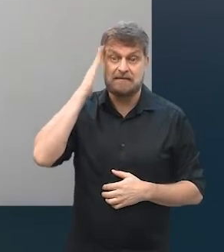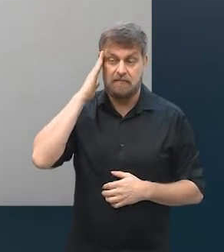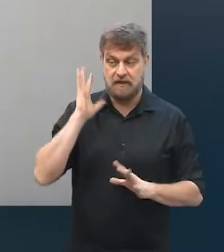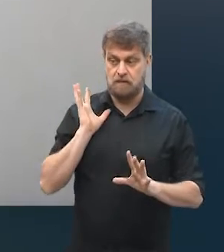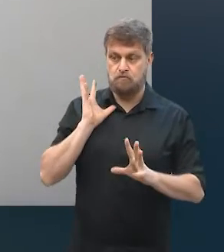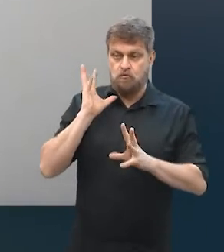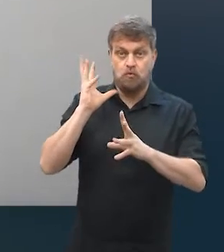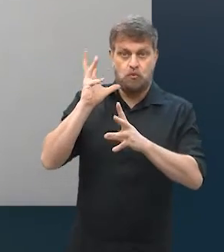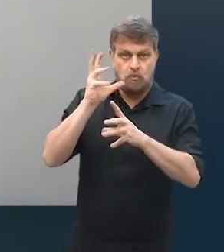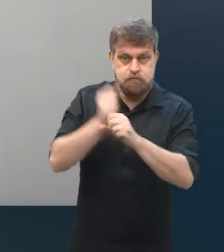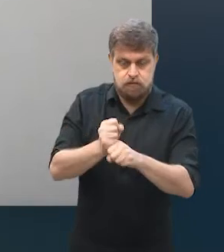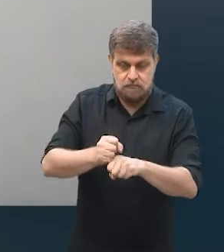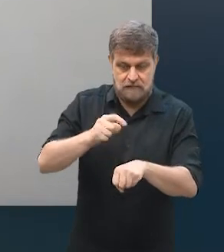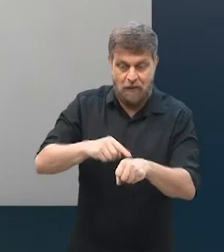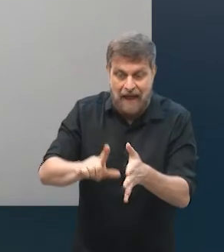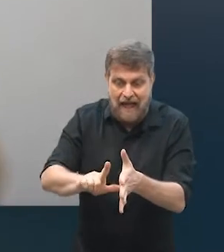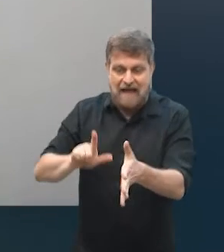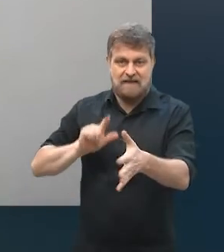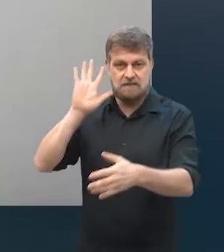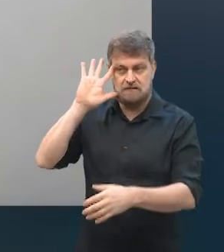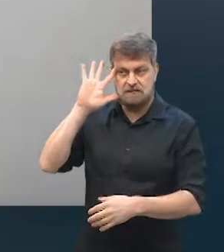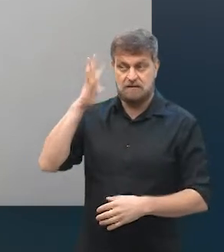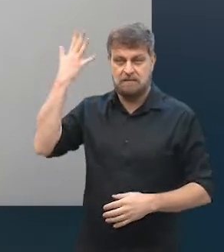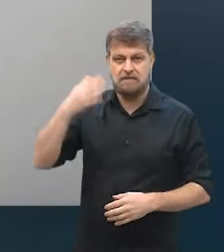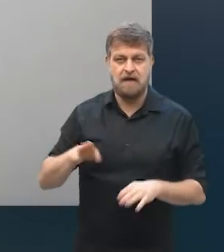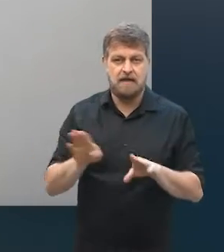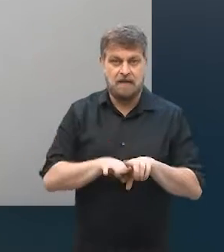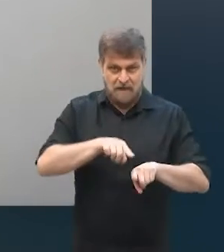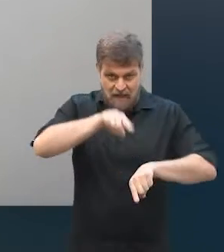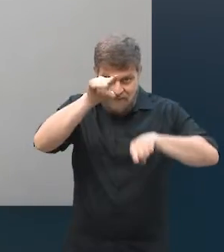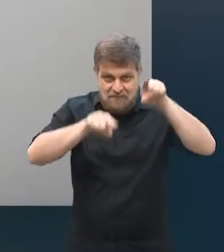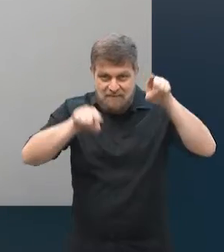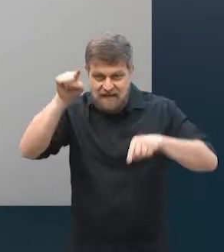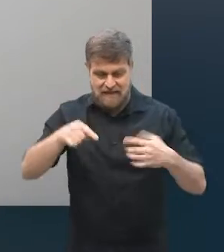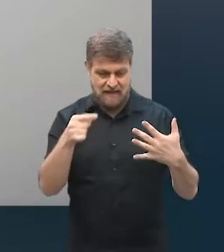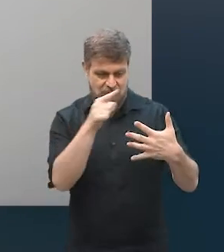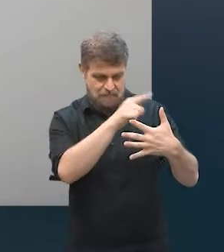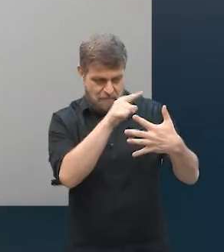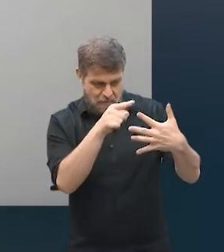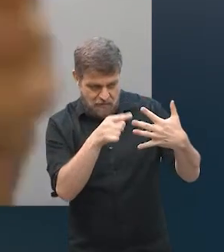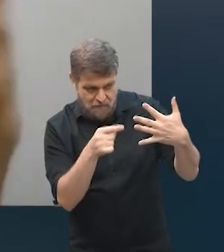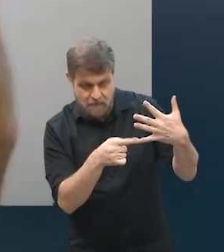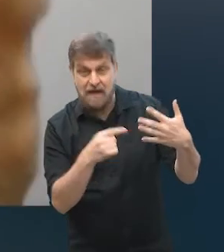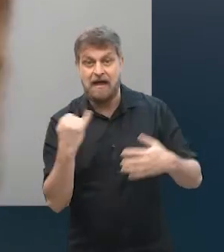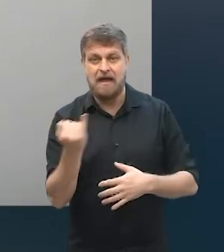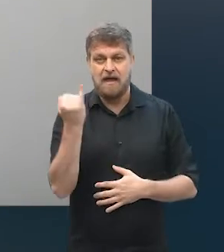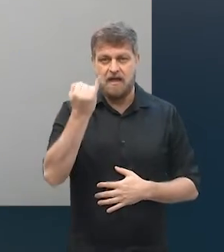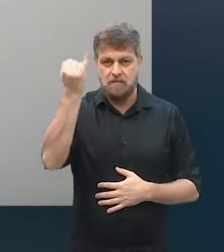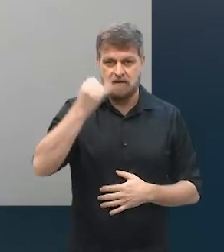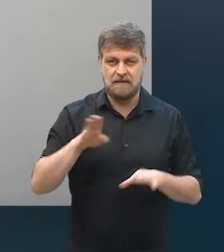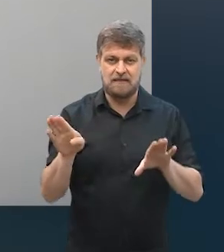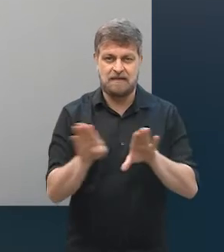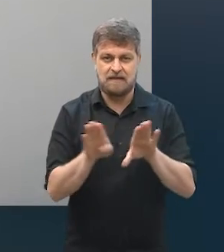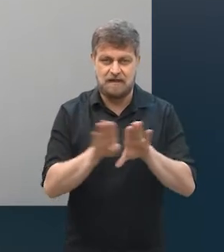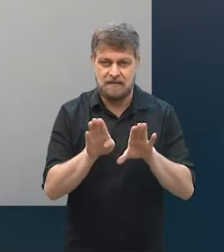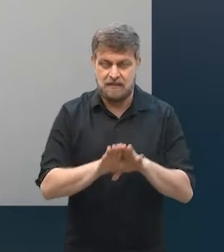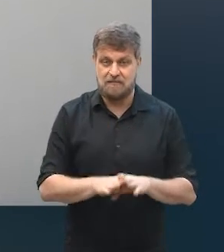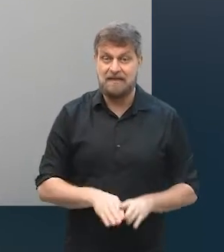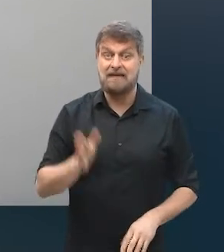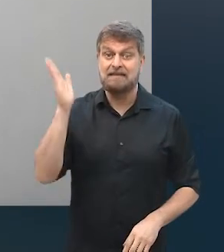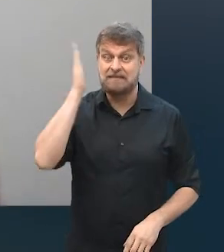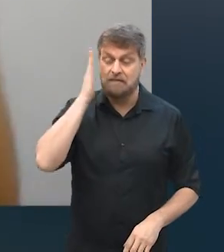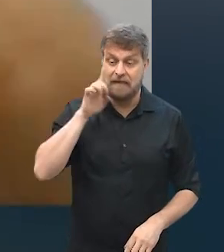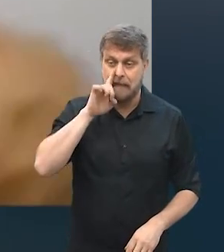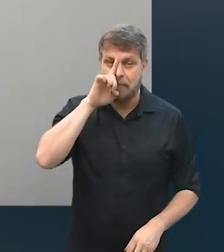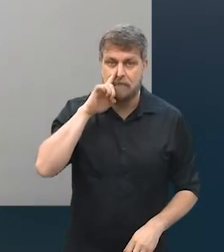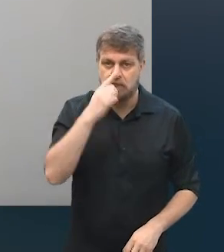conta, nessa decisão, e outra variável aqui que eu considero muito importante é a questão da própria propensão ao risco,